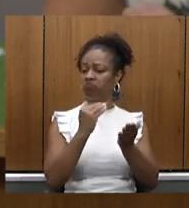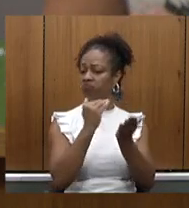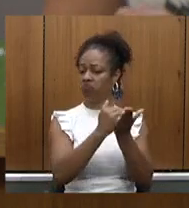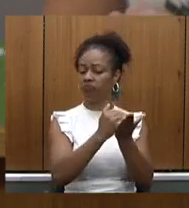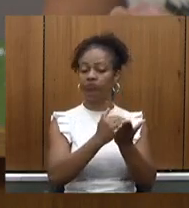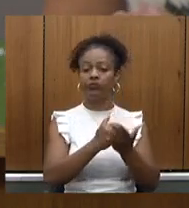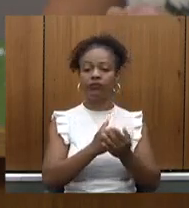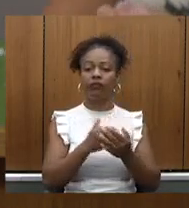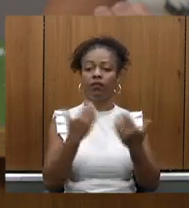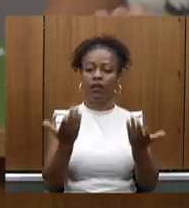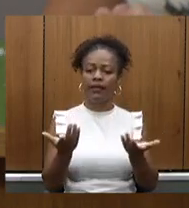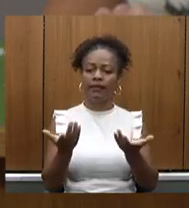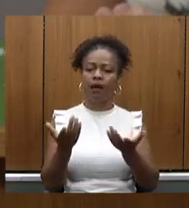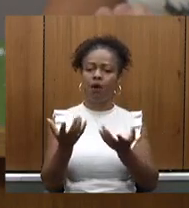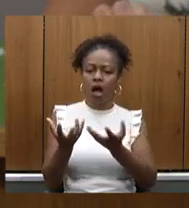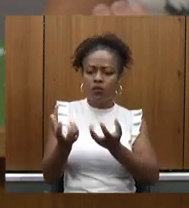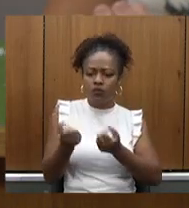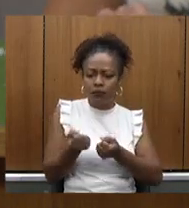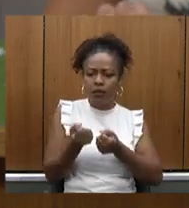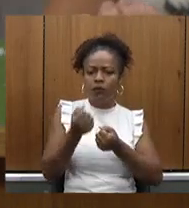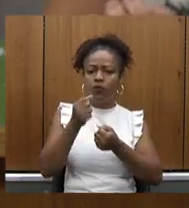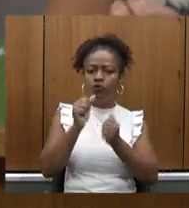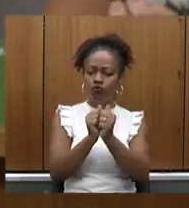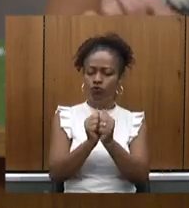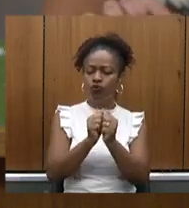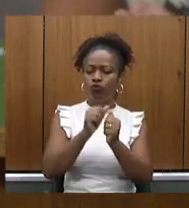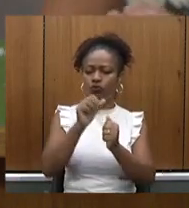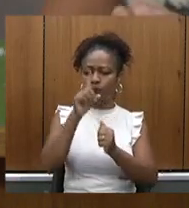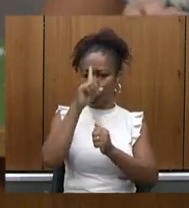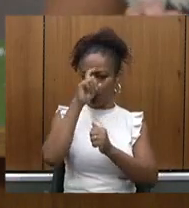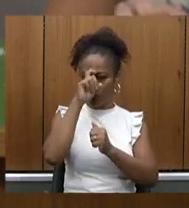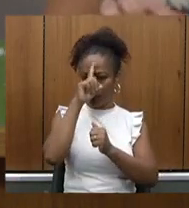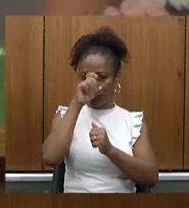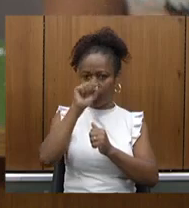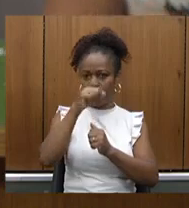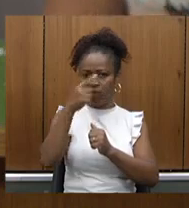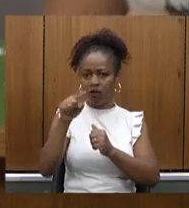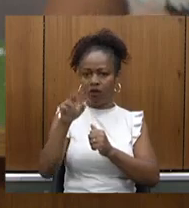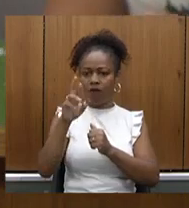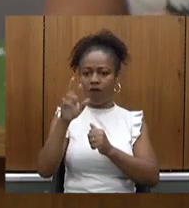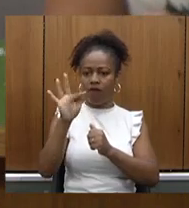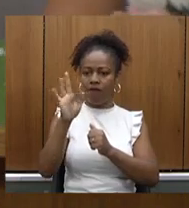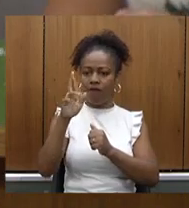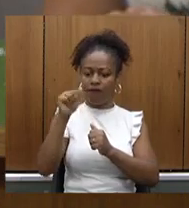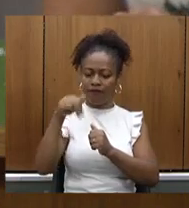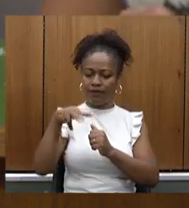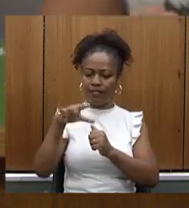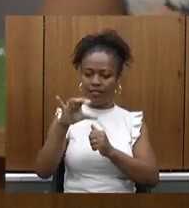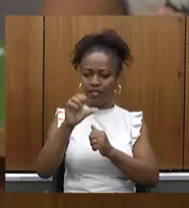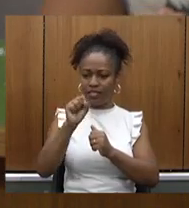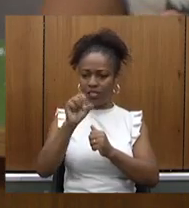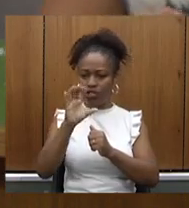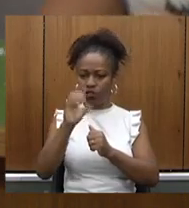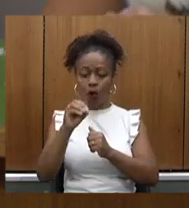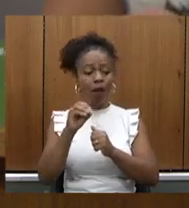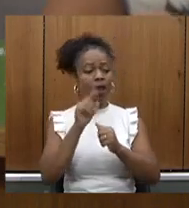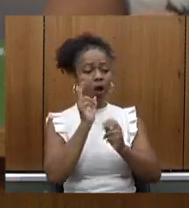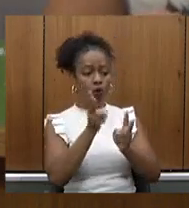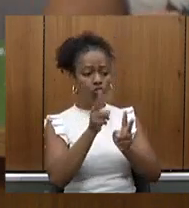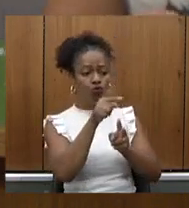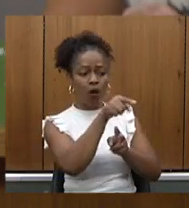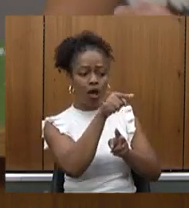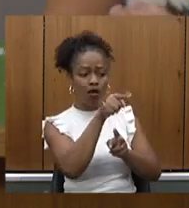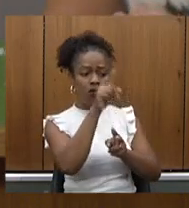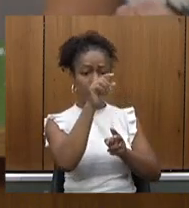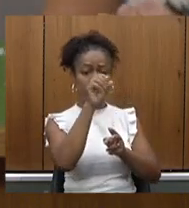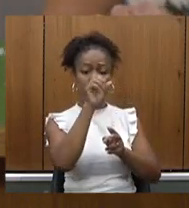o Hospital São Francisco um repasse de custeio a mais para que ele consiga manter a unidade Santa Lúcia e a gente consiga então